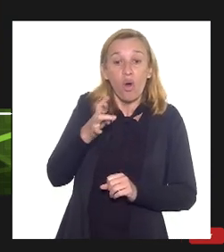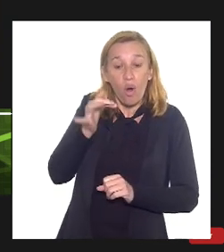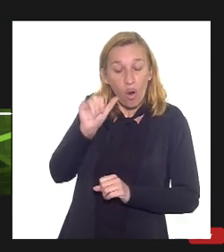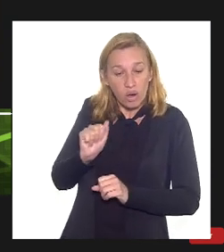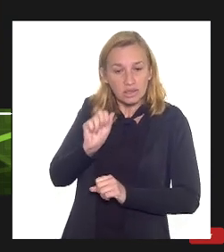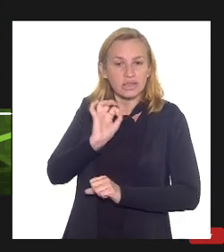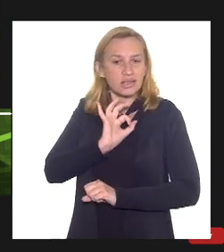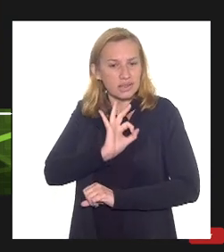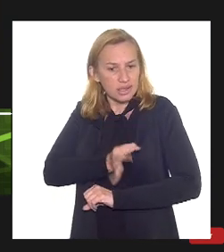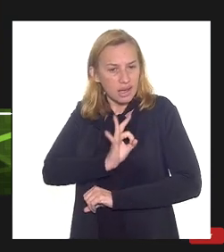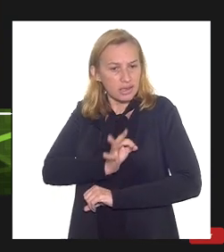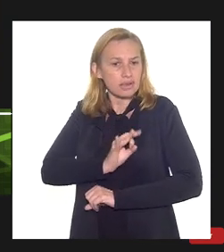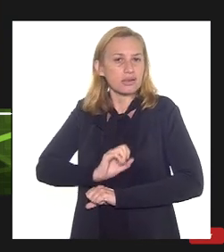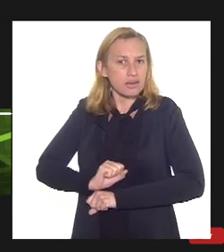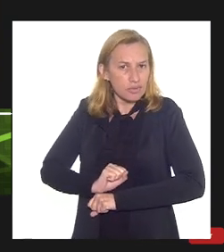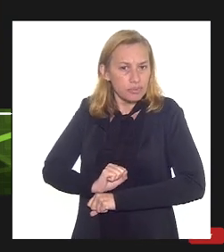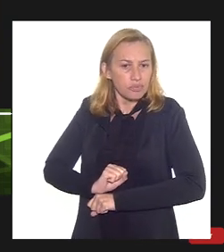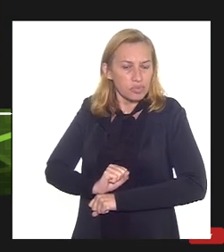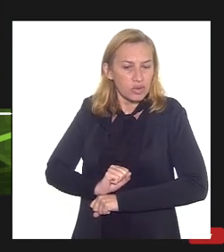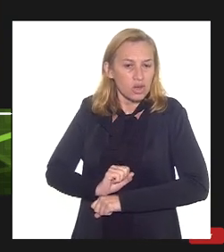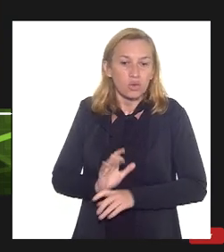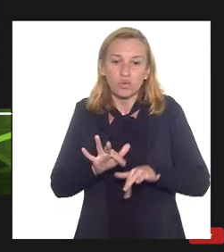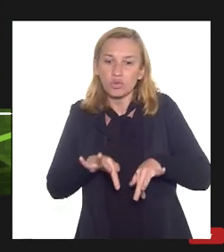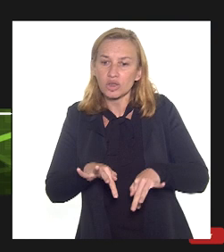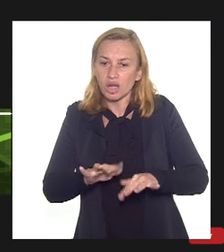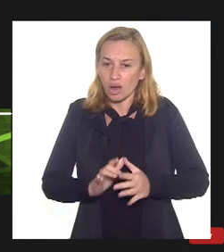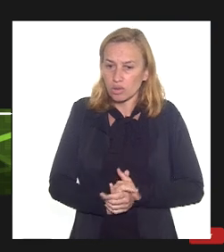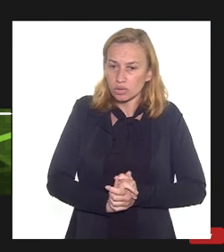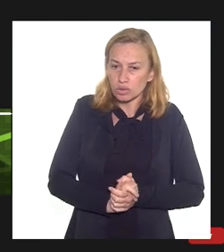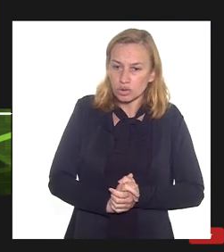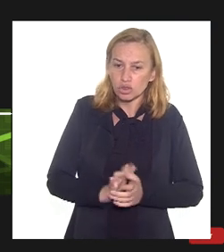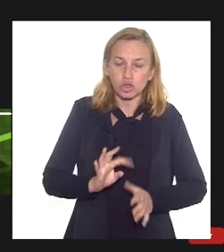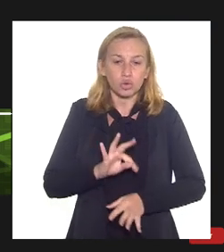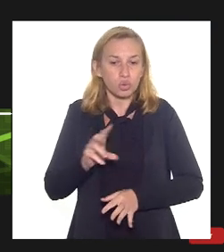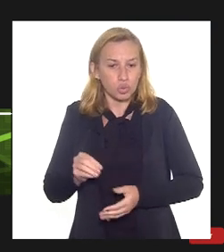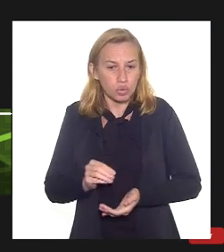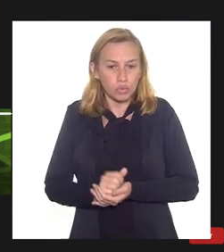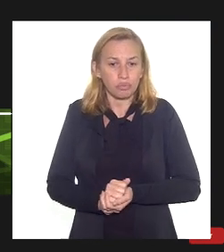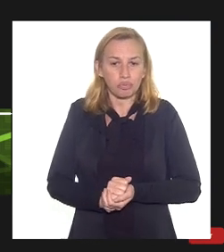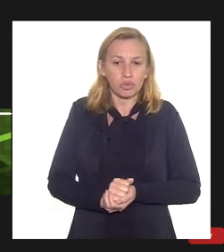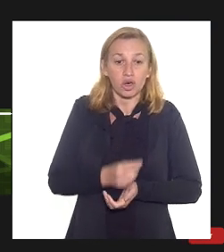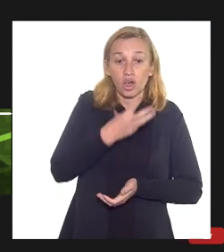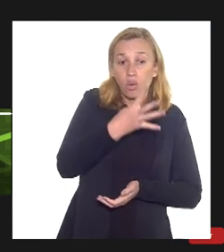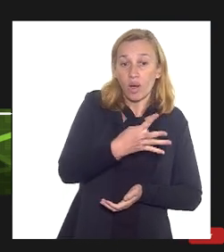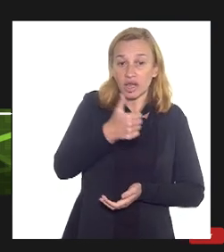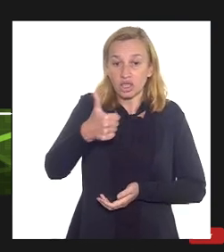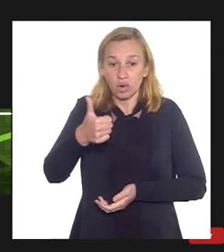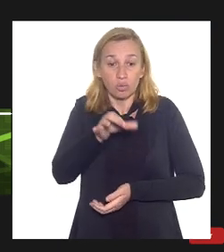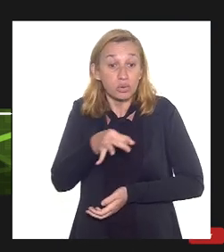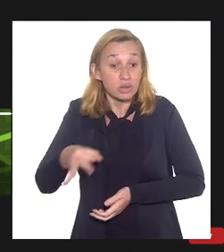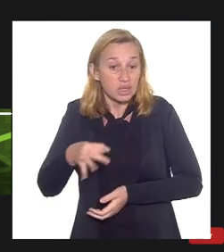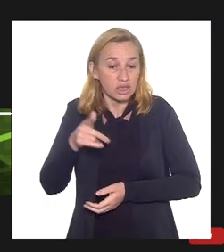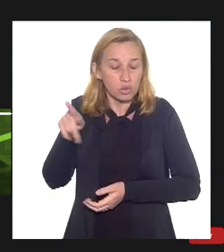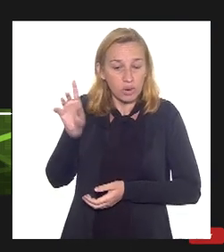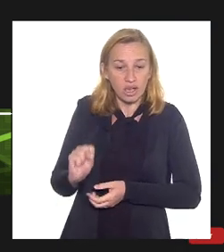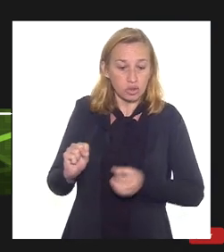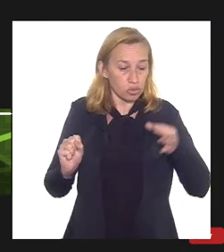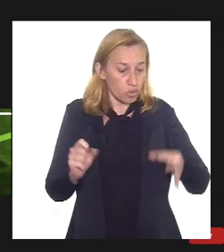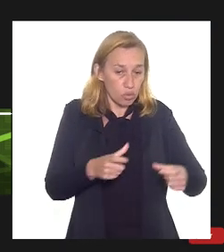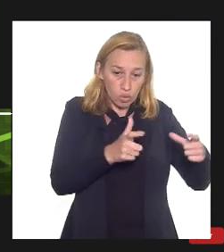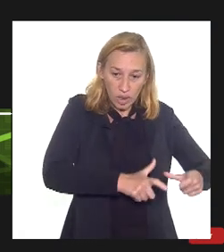ali é final das contas eu tenho que reinjetar 41% do gás no campo tem 20%